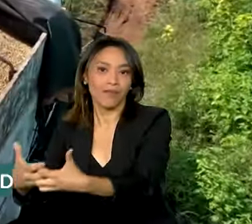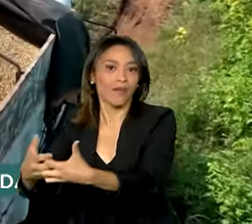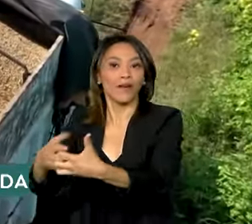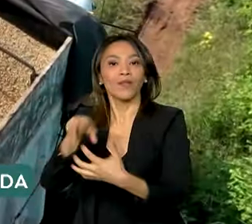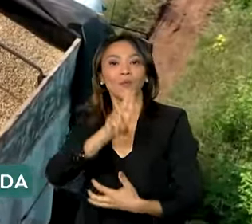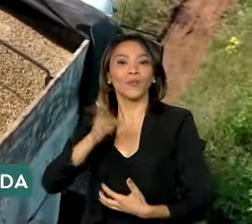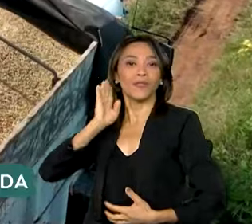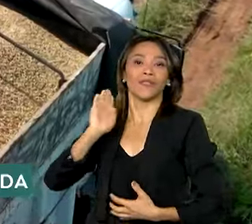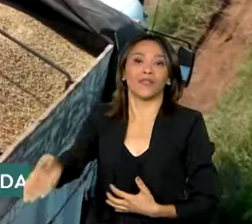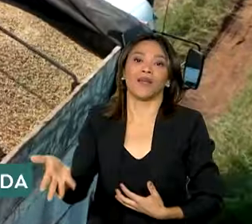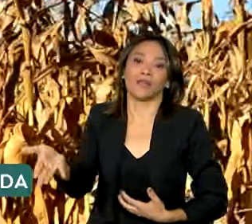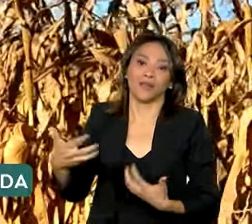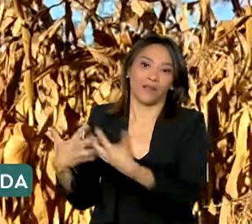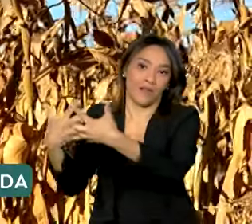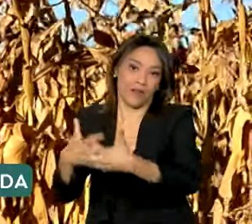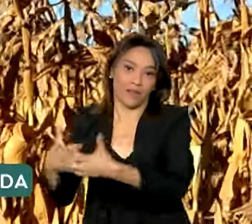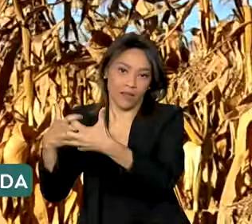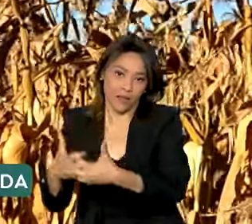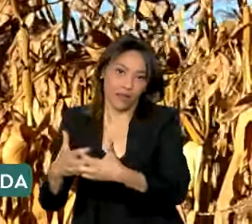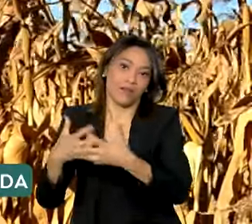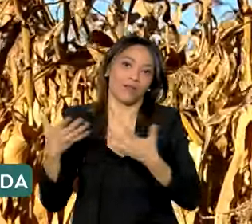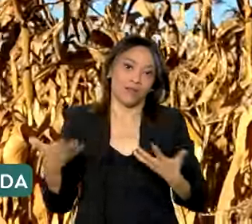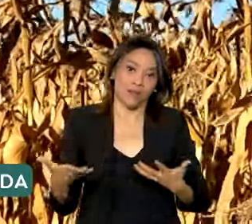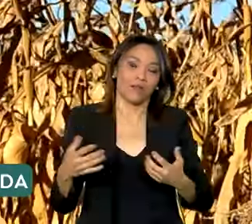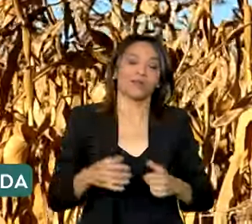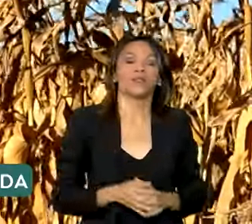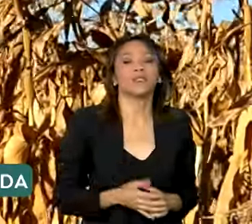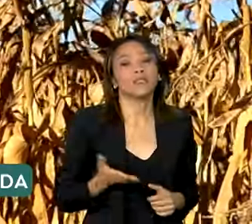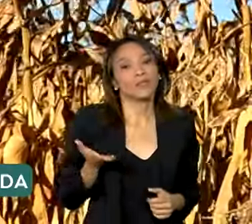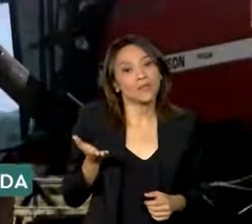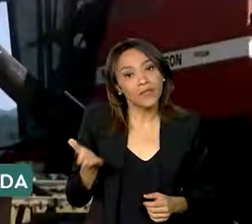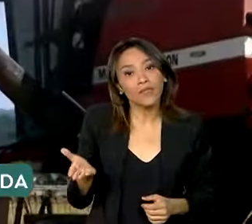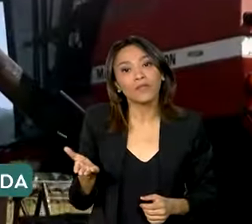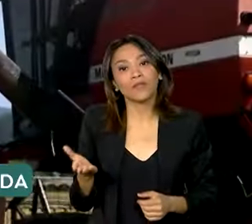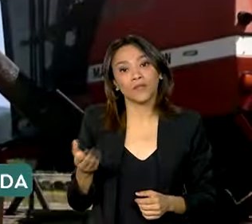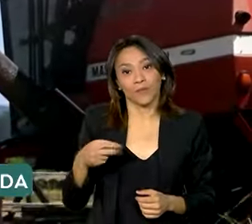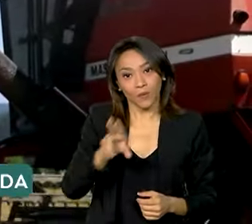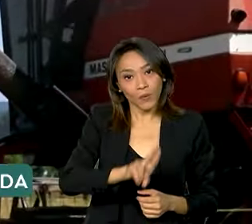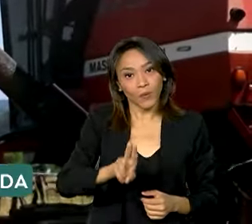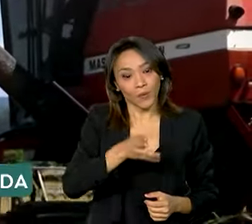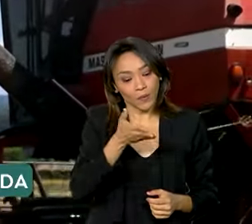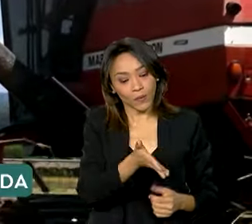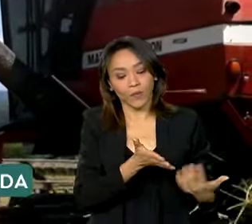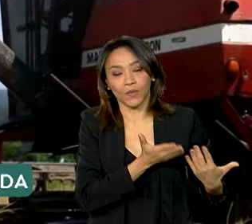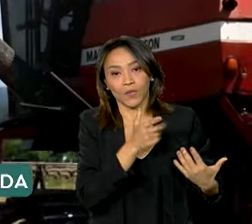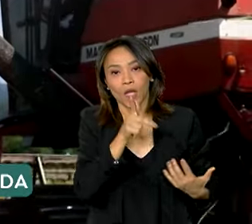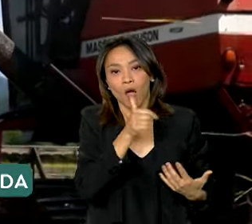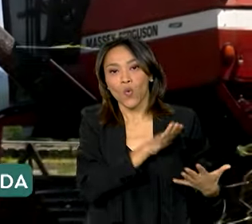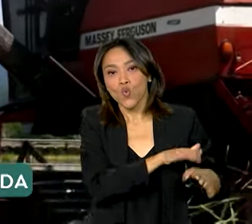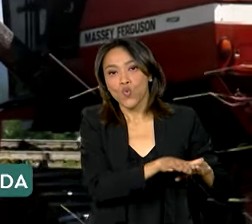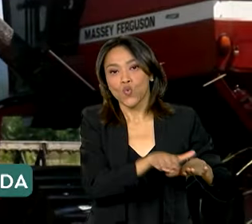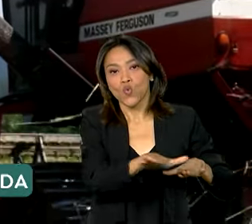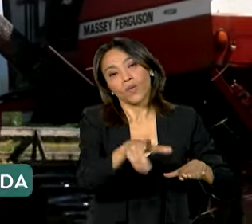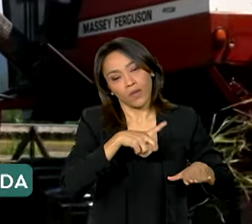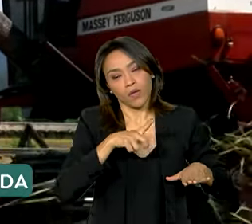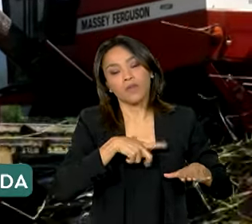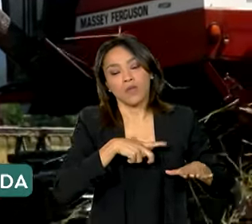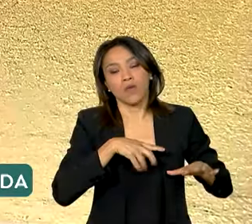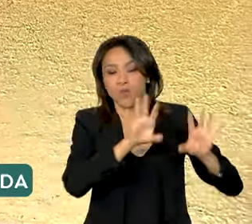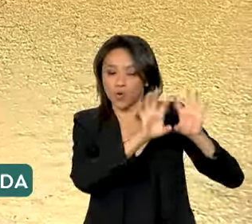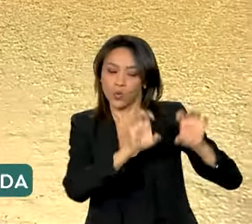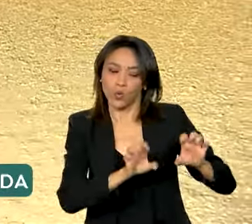Obviamente, tem a movimentação por hidrovias em termos de estrutura, você precisa fazer algumas